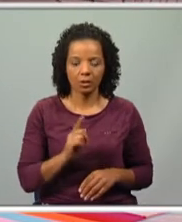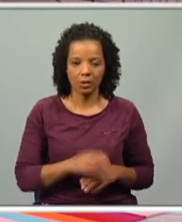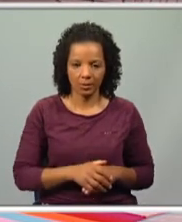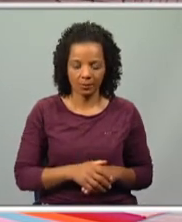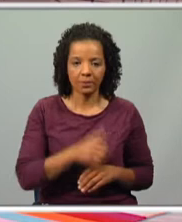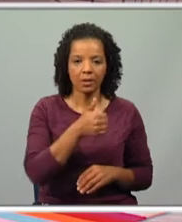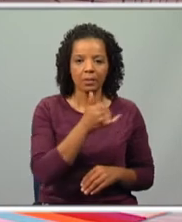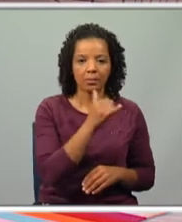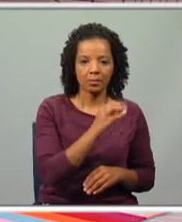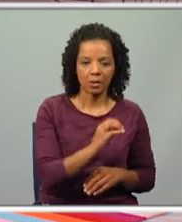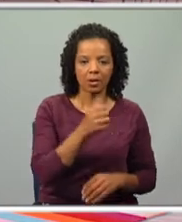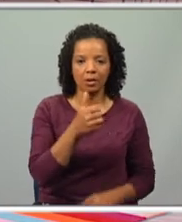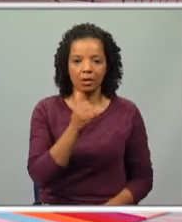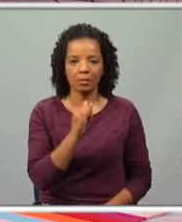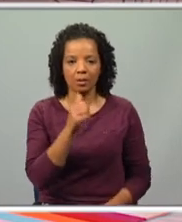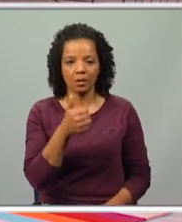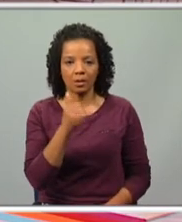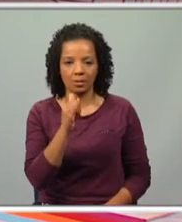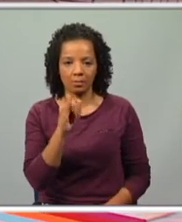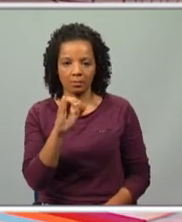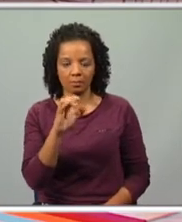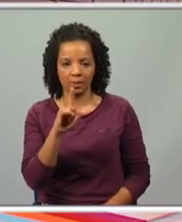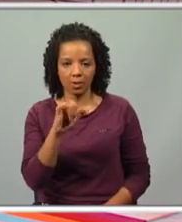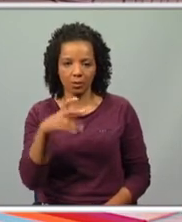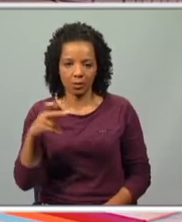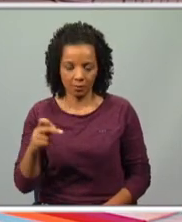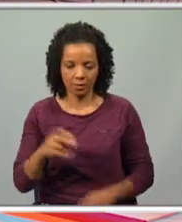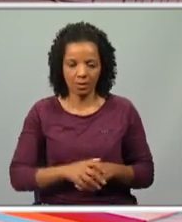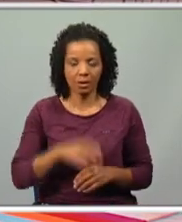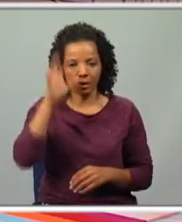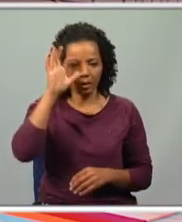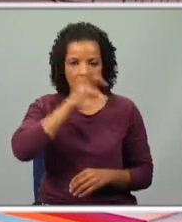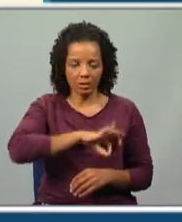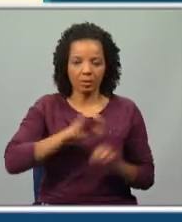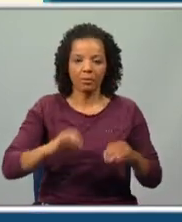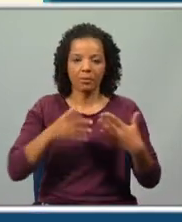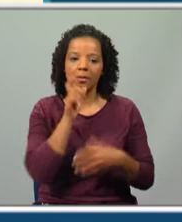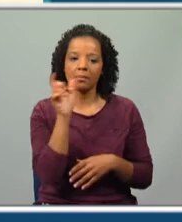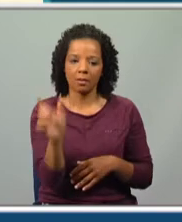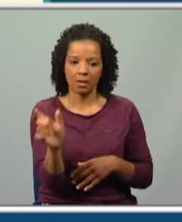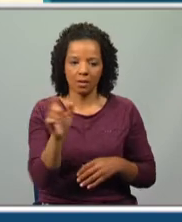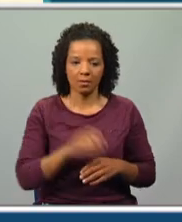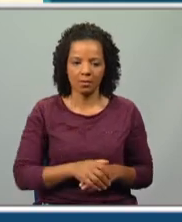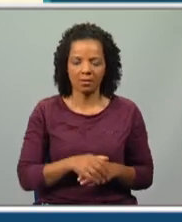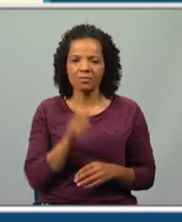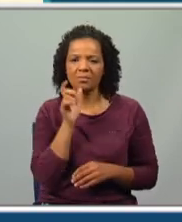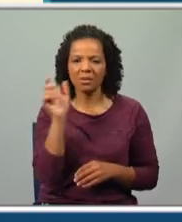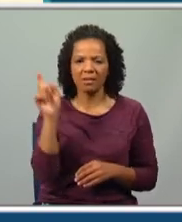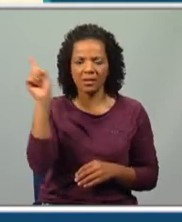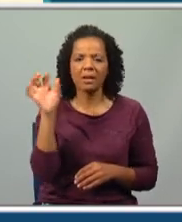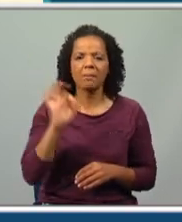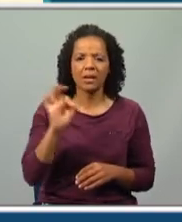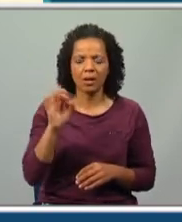biobibliografia de S. de Queiroz. Começamos, porém, por analisar a palavra biobibliografia. Ela é constituída